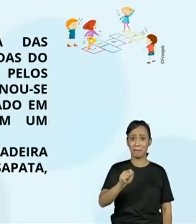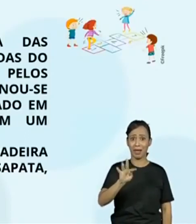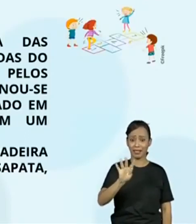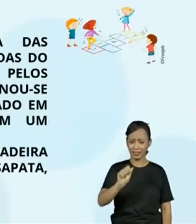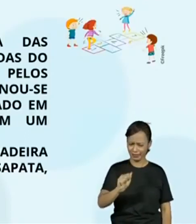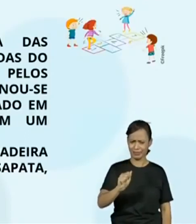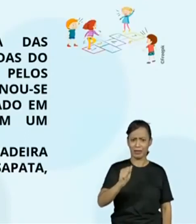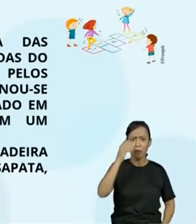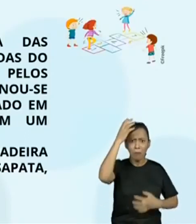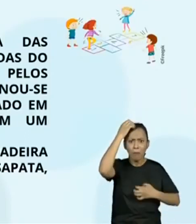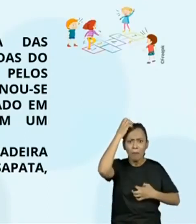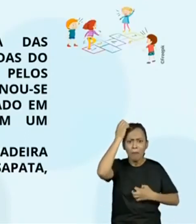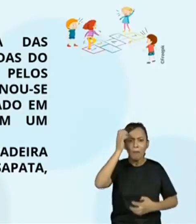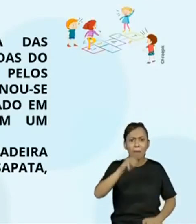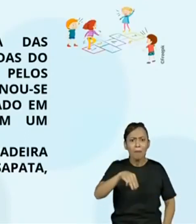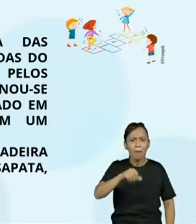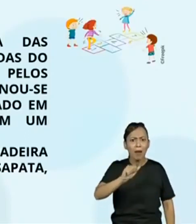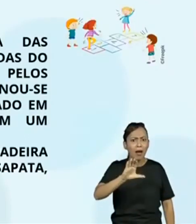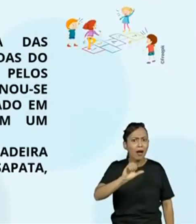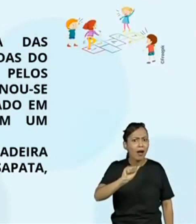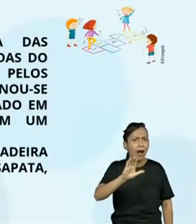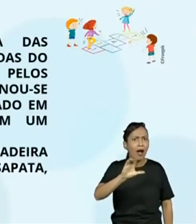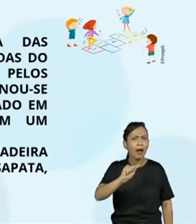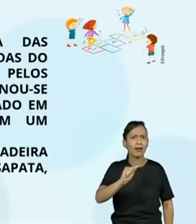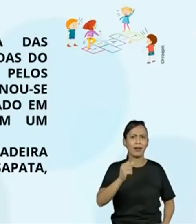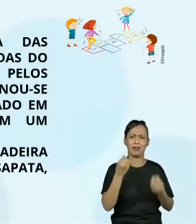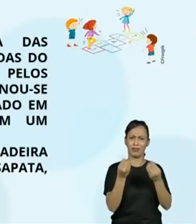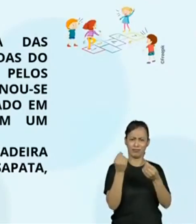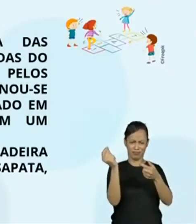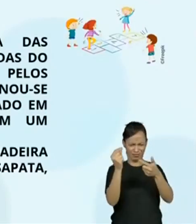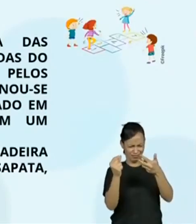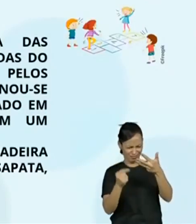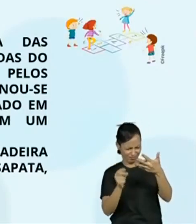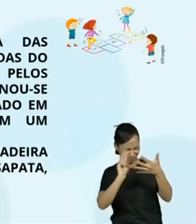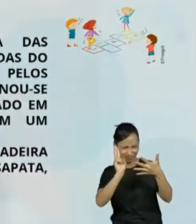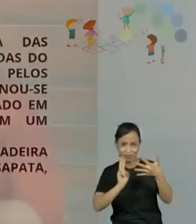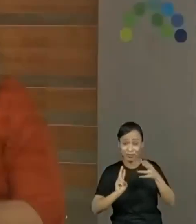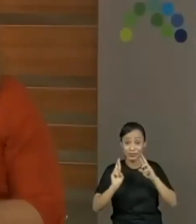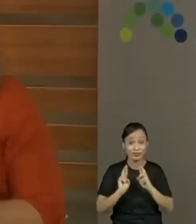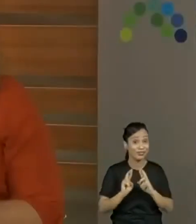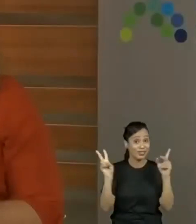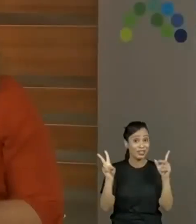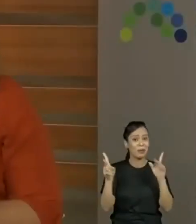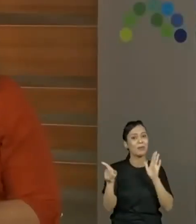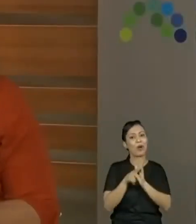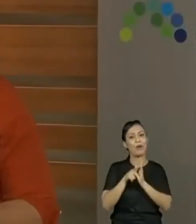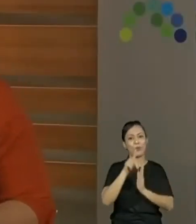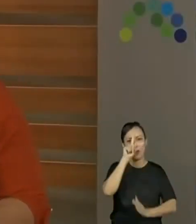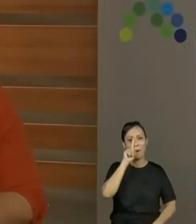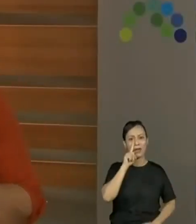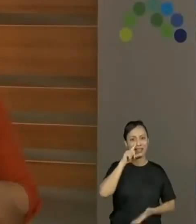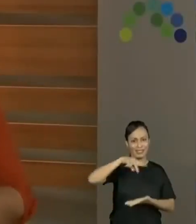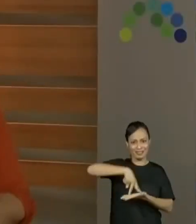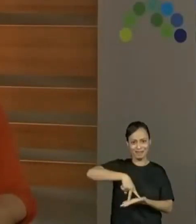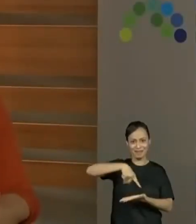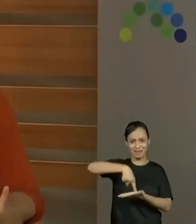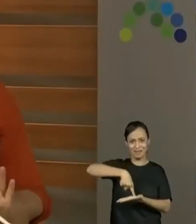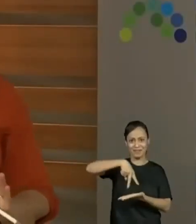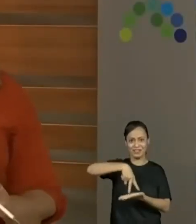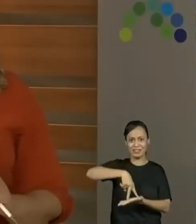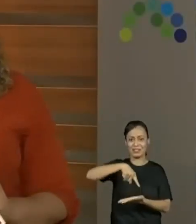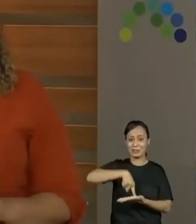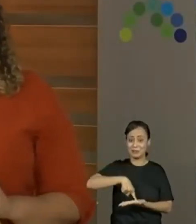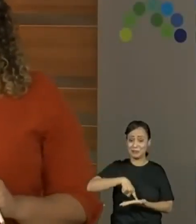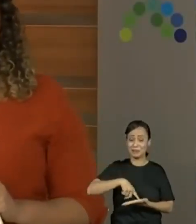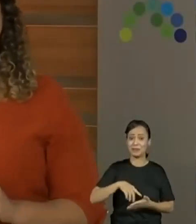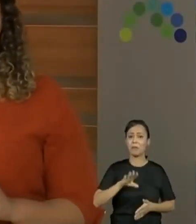Como nós vimos no primeira parte, né, professora? Sim. Alguns outros nomes da amarelinha. Então, segundo momento